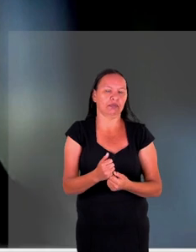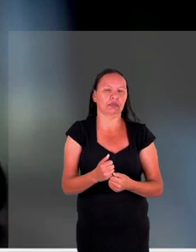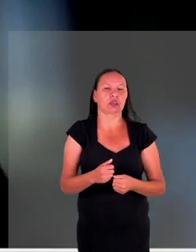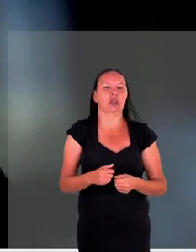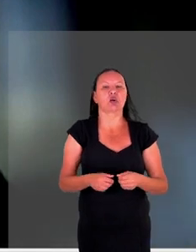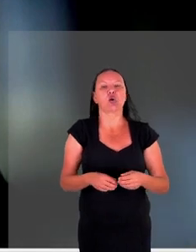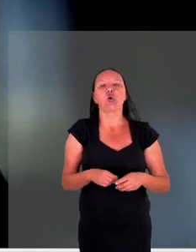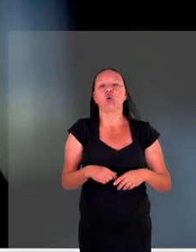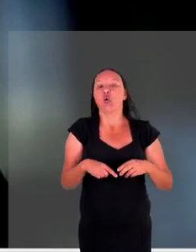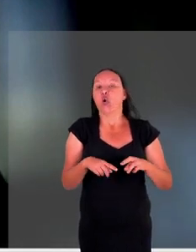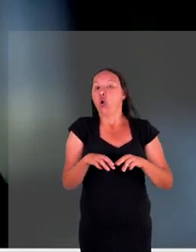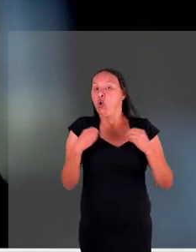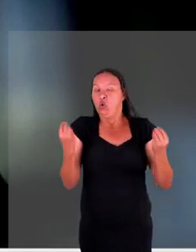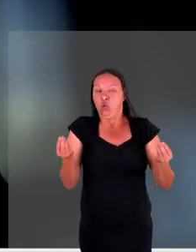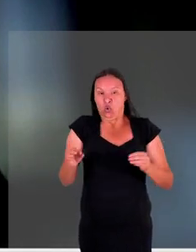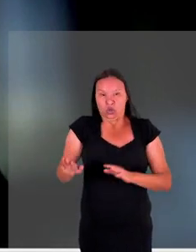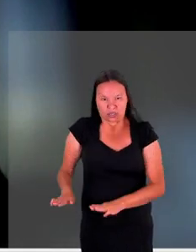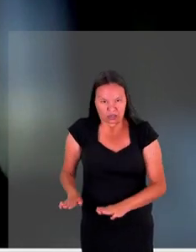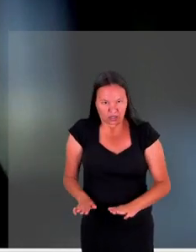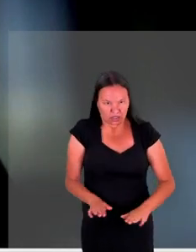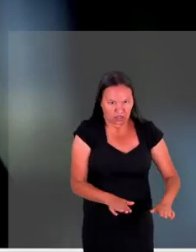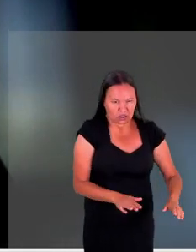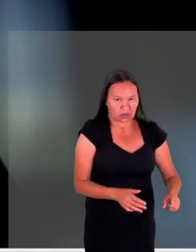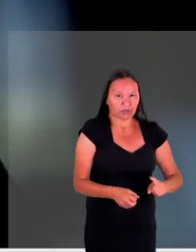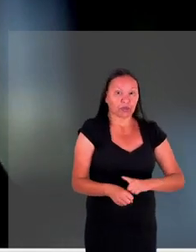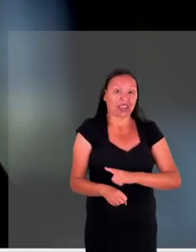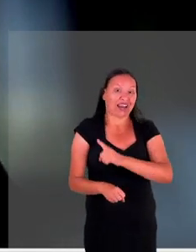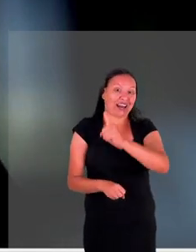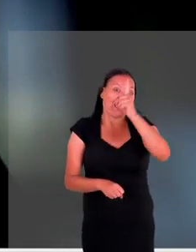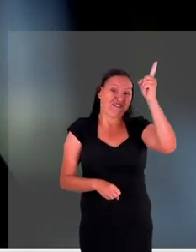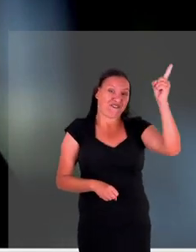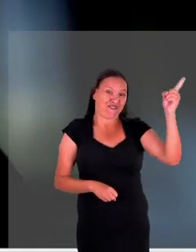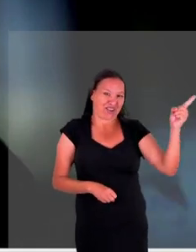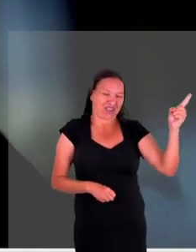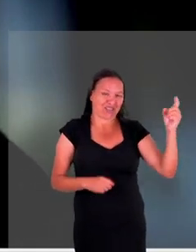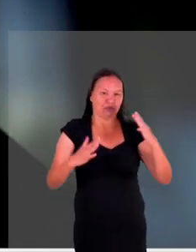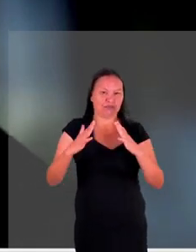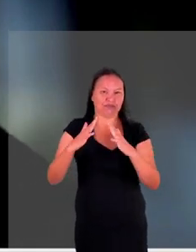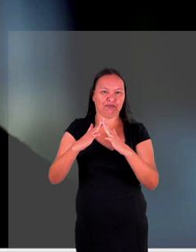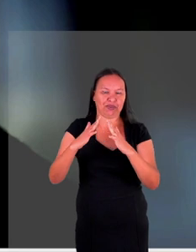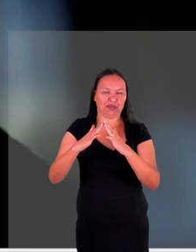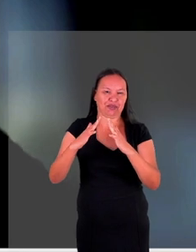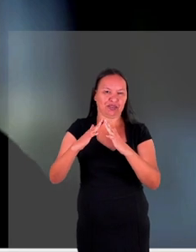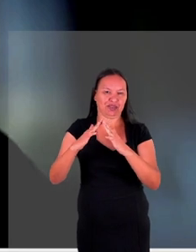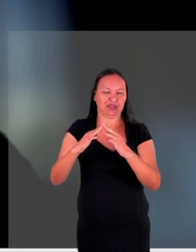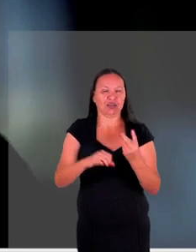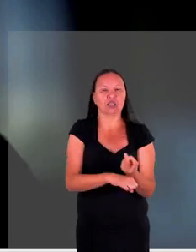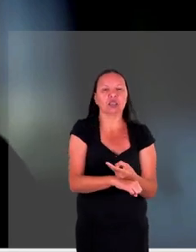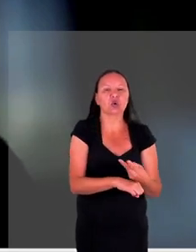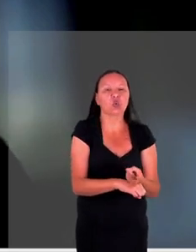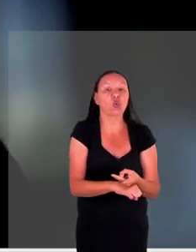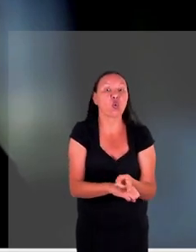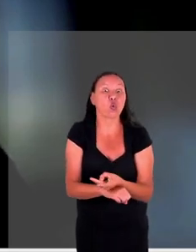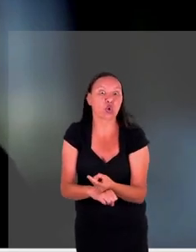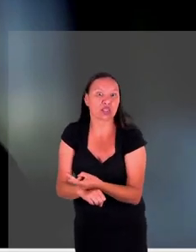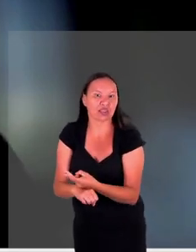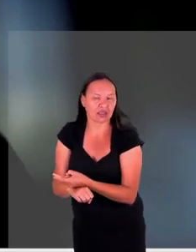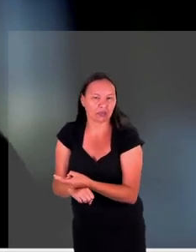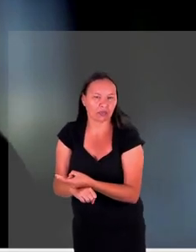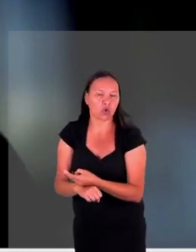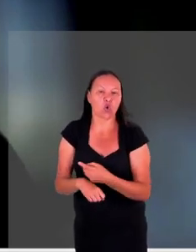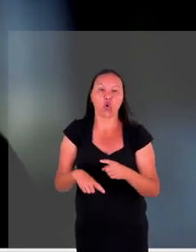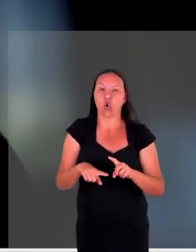orfanatos fora da Ucrânia tem um grande uma grande onde que trabalha que leva as crianças para a Turquia